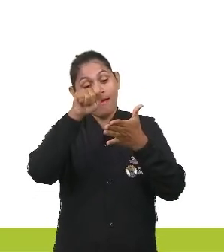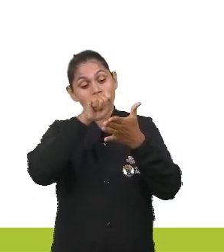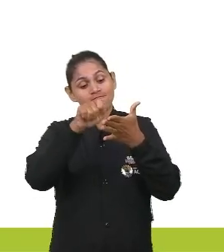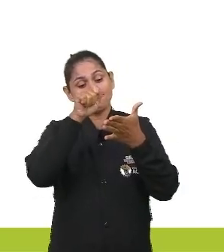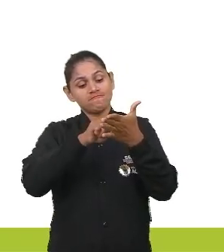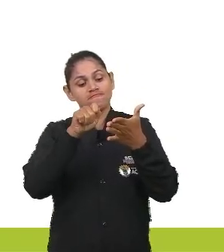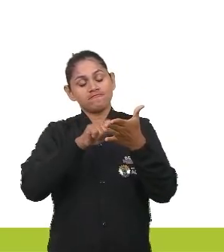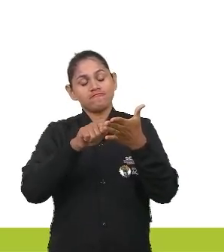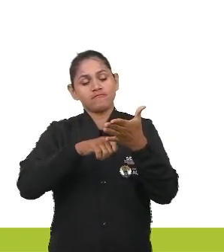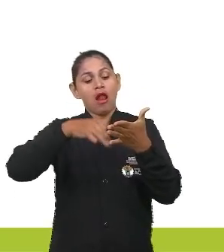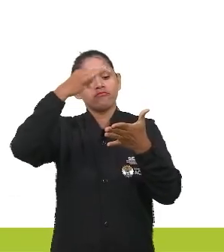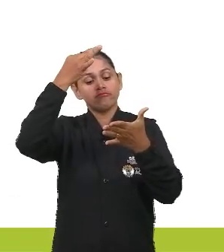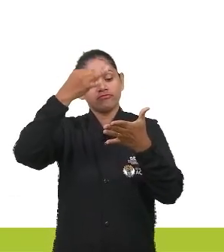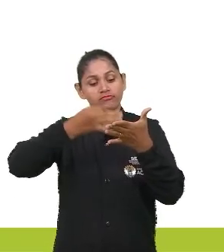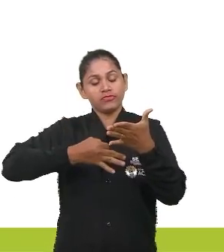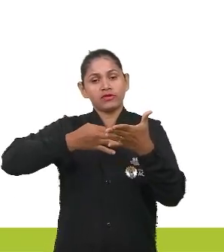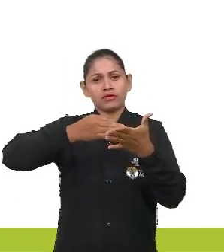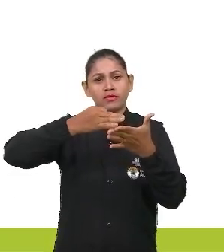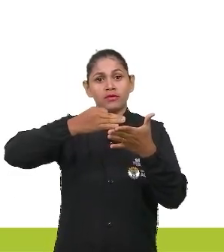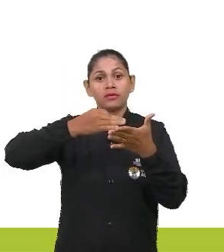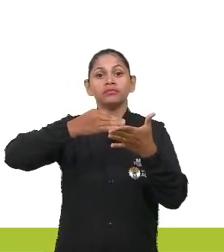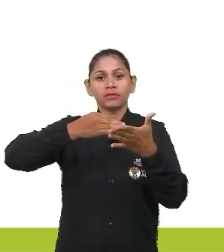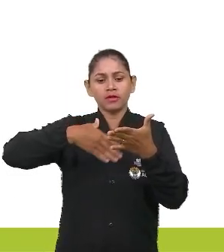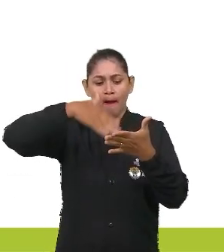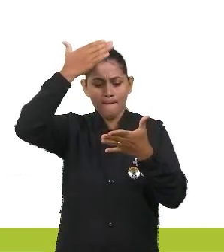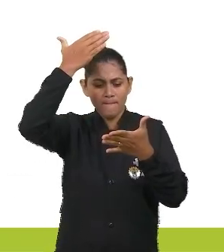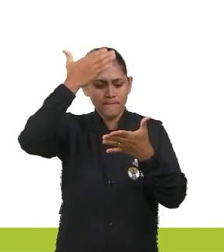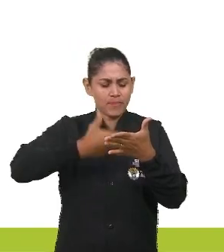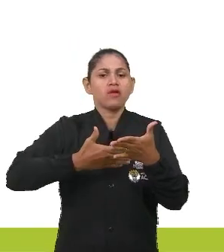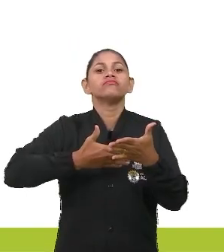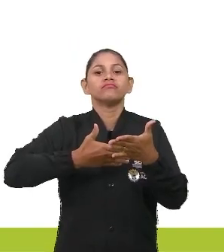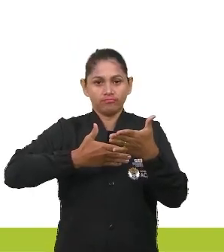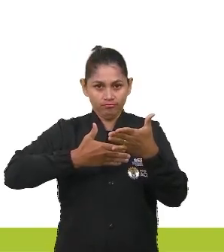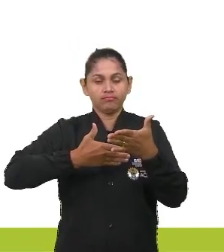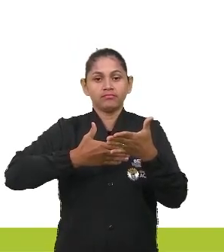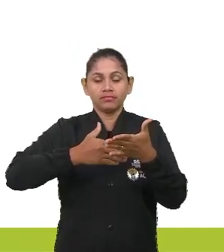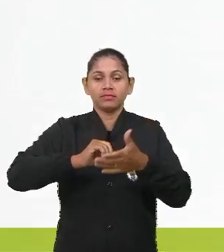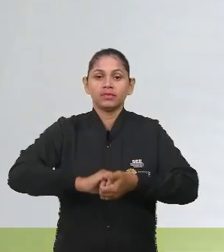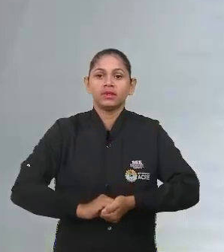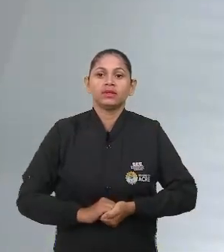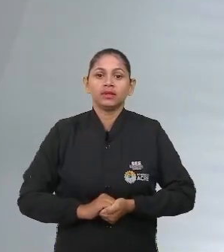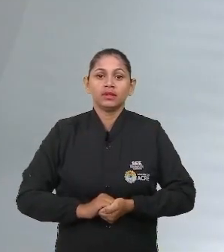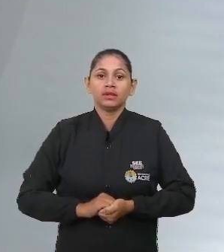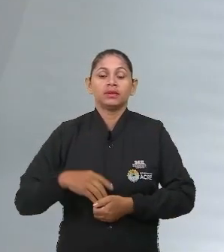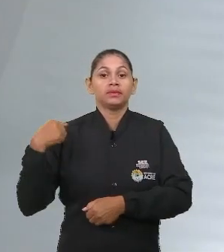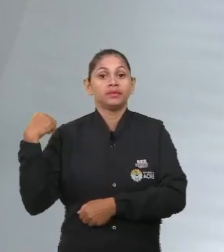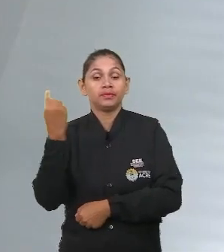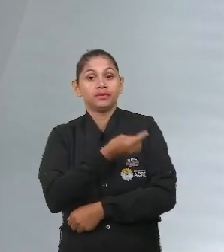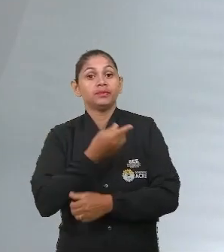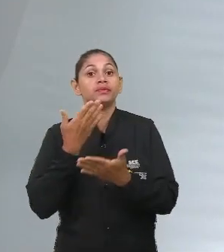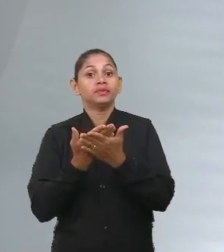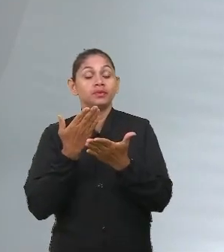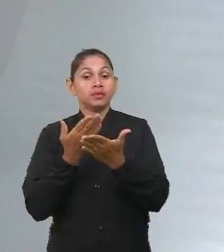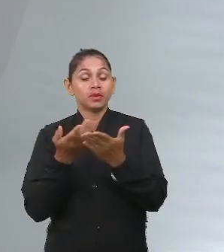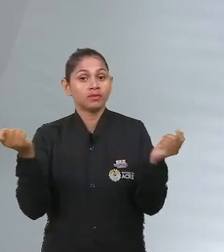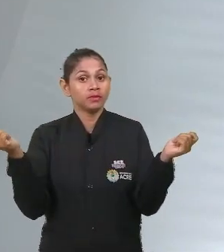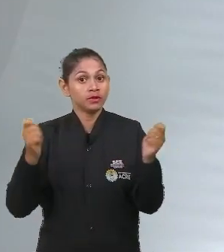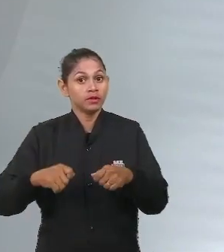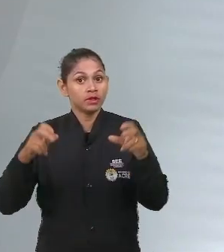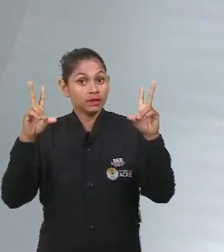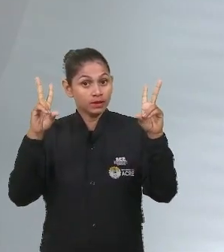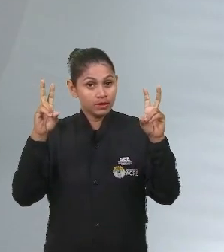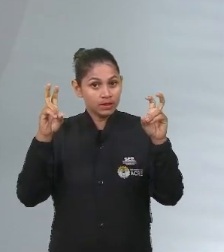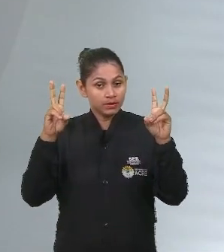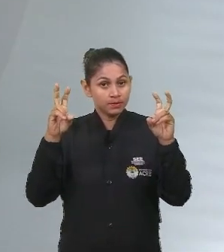justificar esse meu ponto de vista a partir desse banco de ideias. Na verdade, nossa aula de possíveis temas